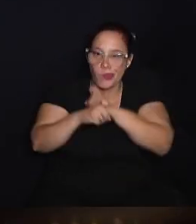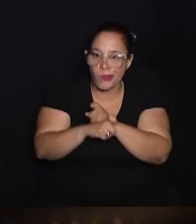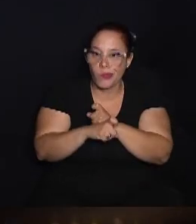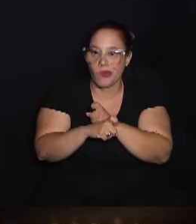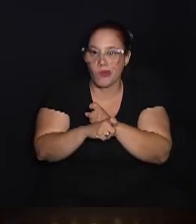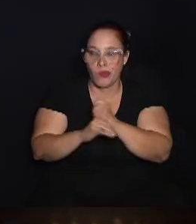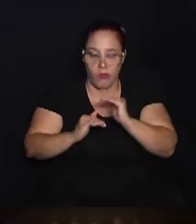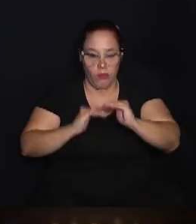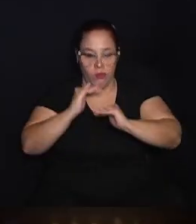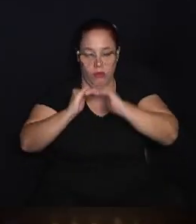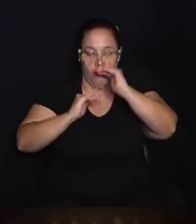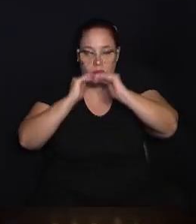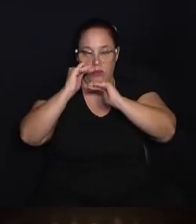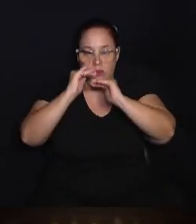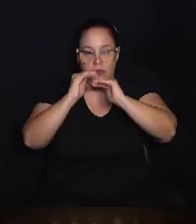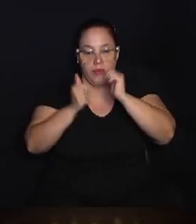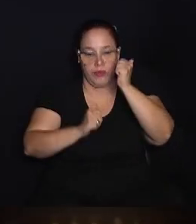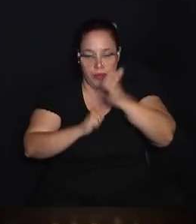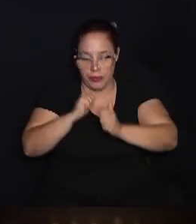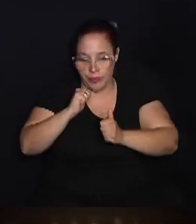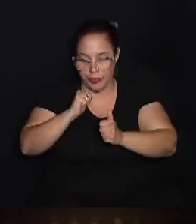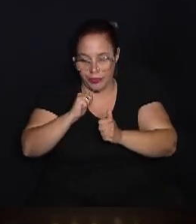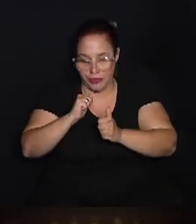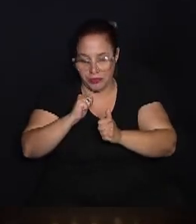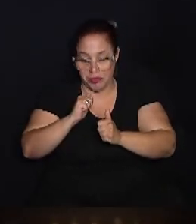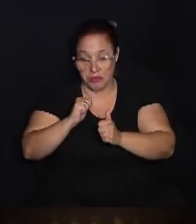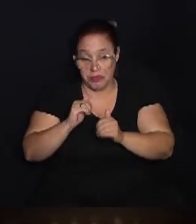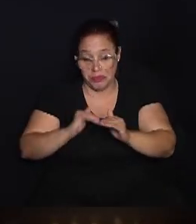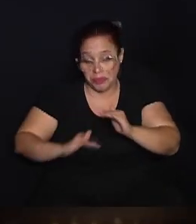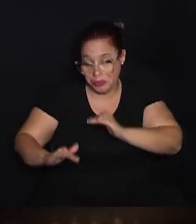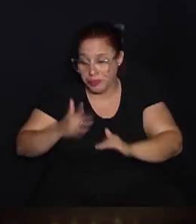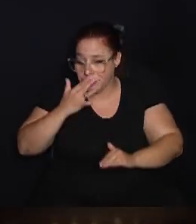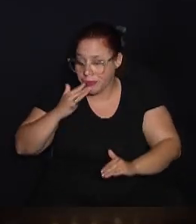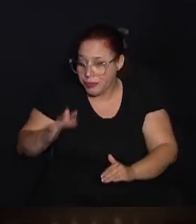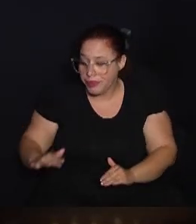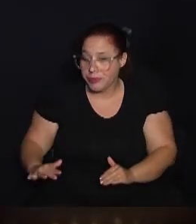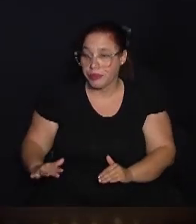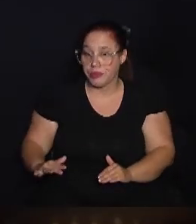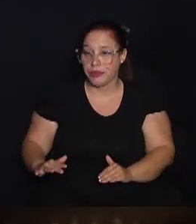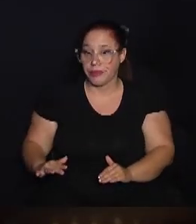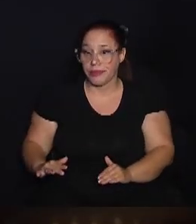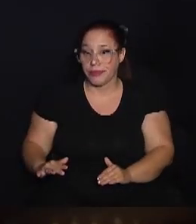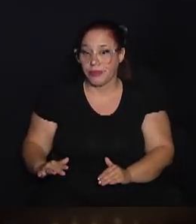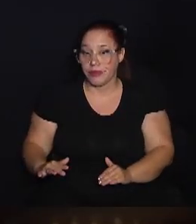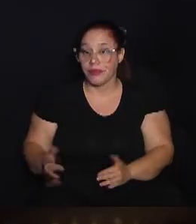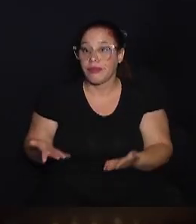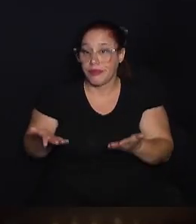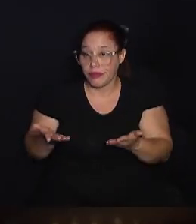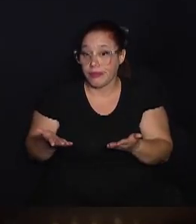desenvolver o esporte desde a mais tenra infância, nas suas crianças e nos seus jovens. aqui. Obrigada.